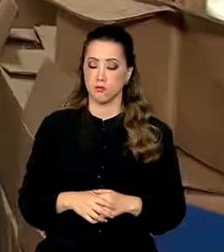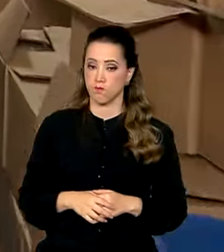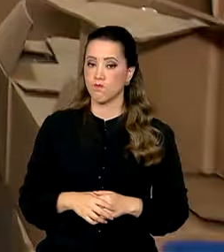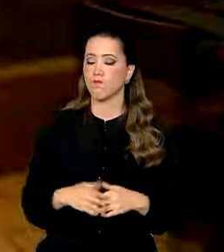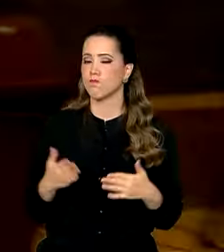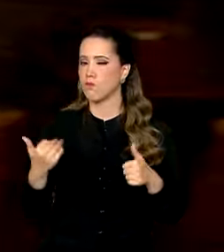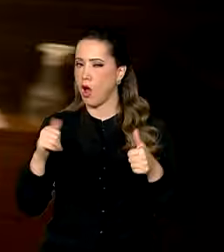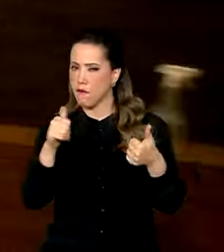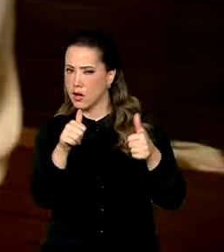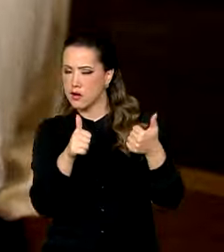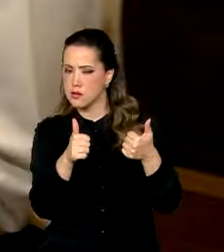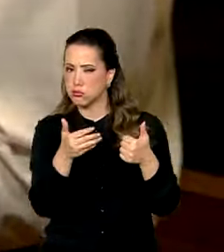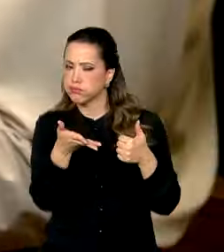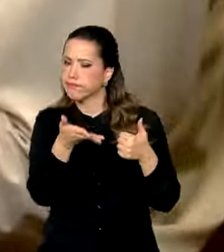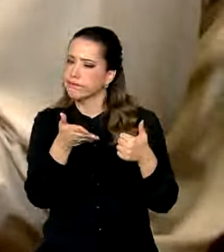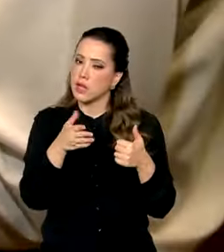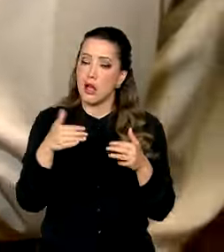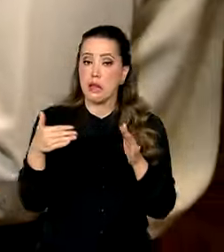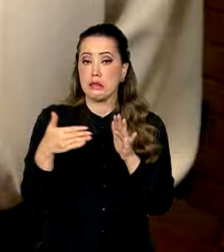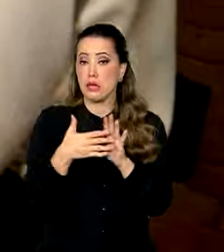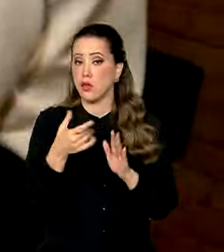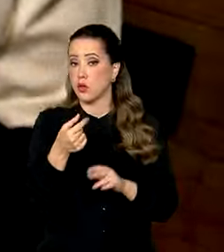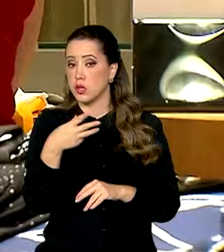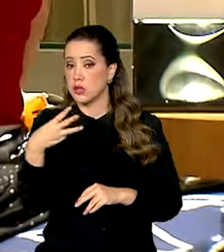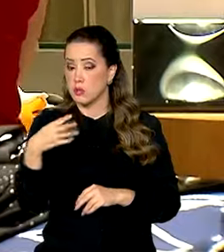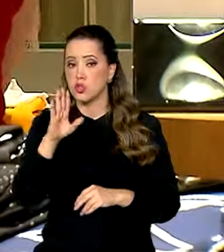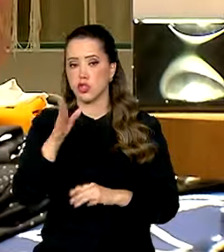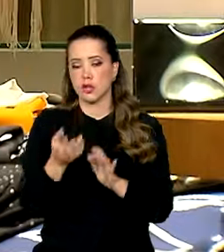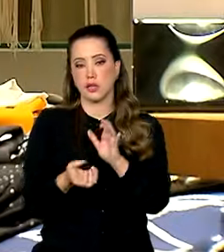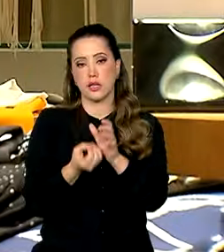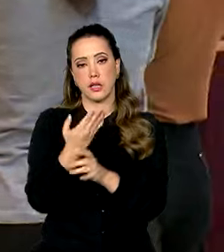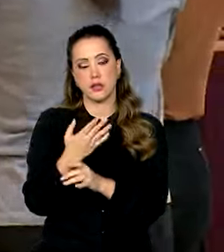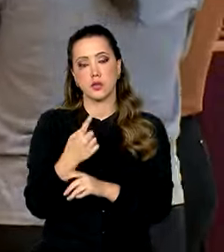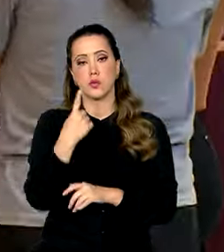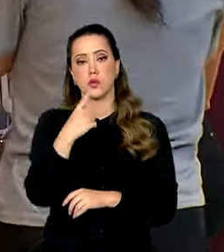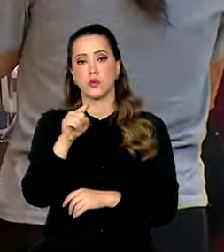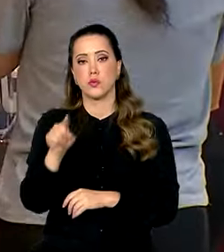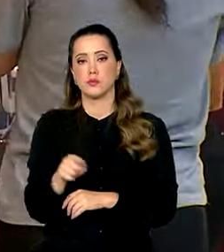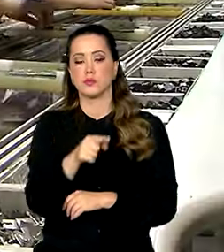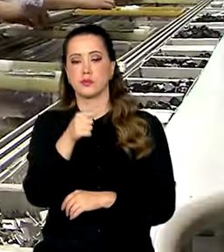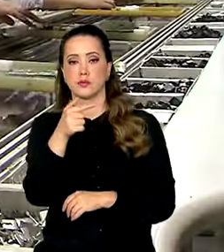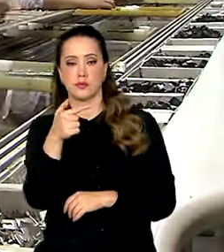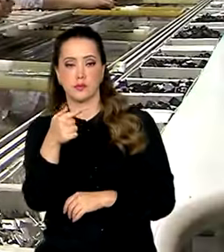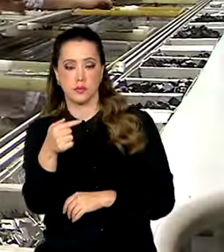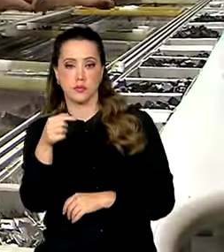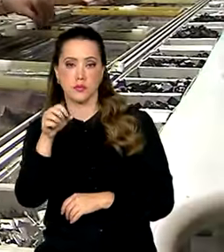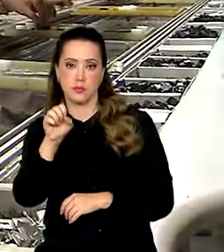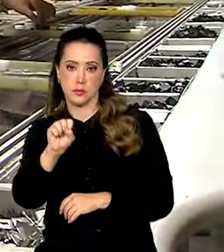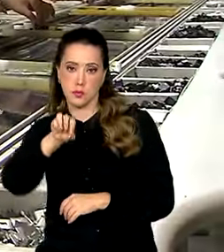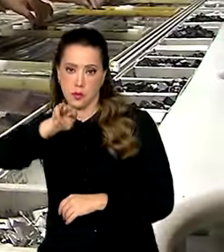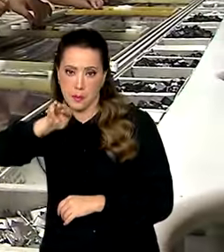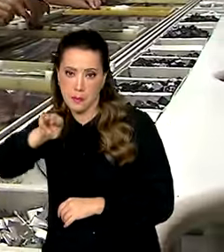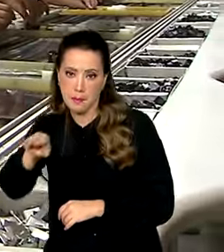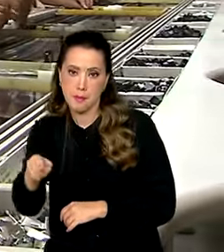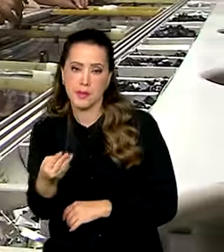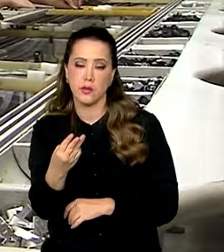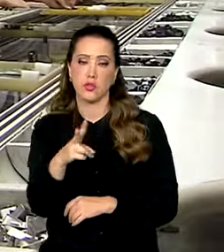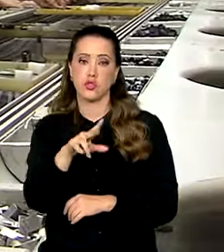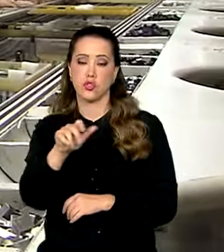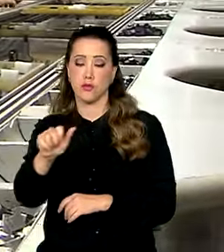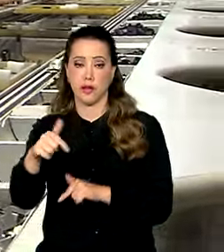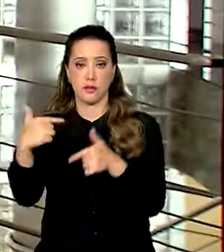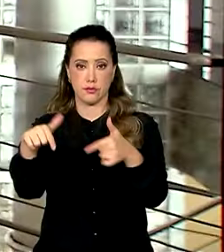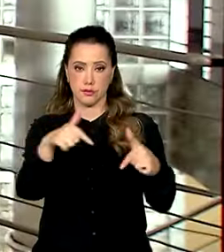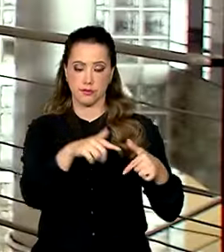parcial para 2023, já foram criadas 1,78 milhão de vagas